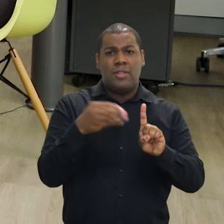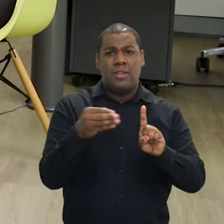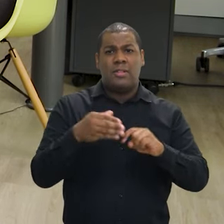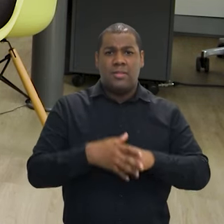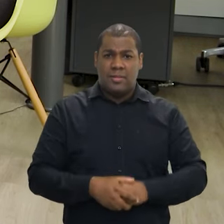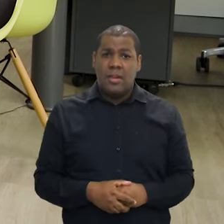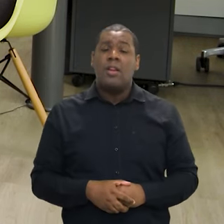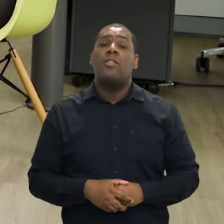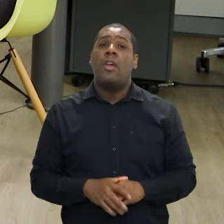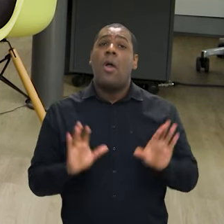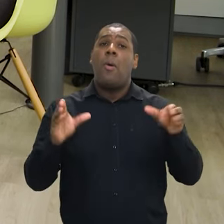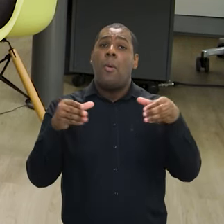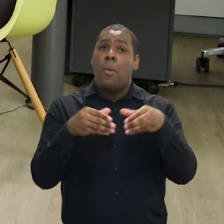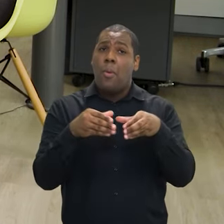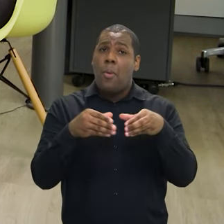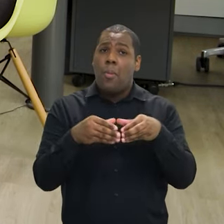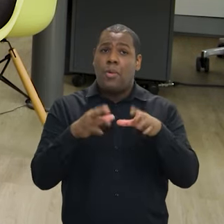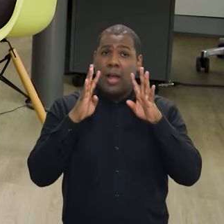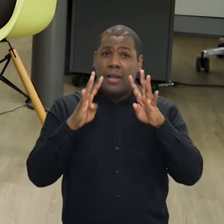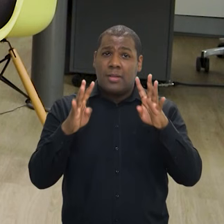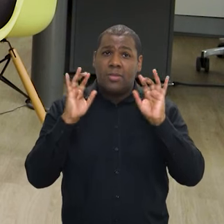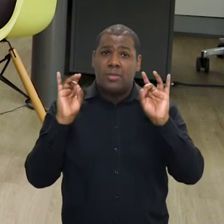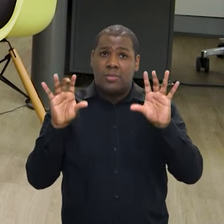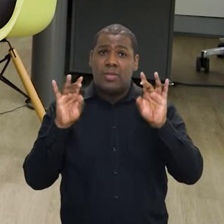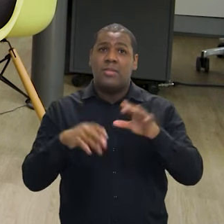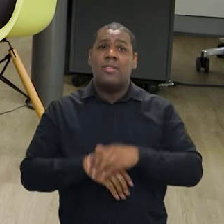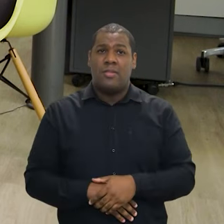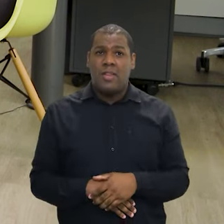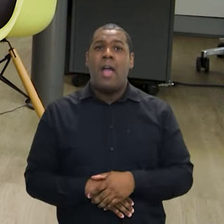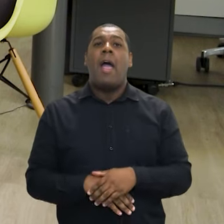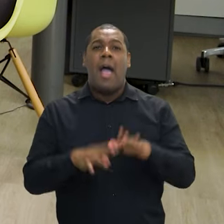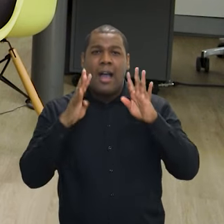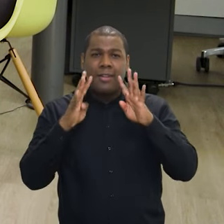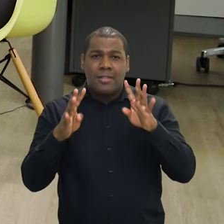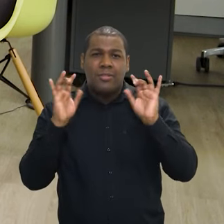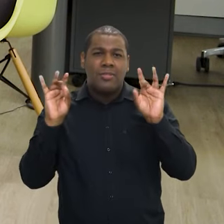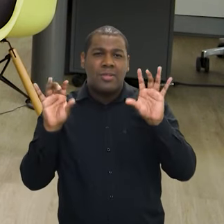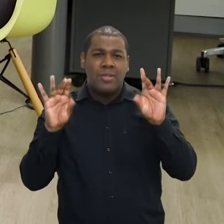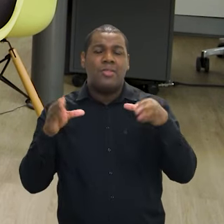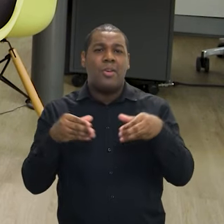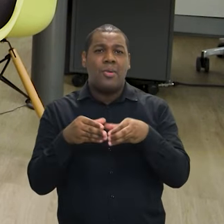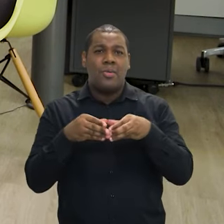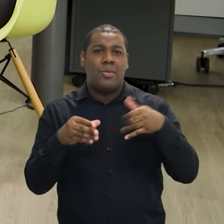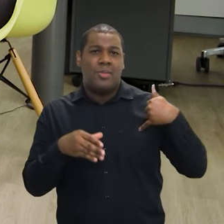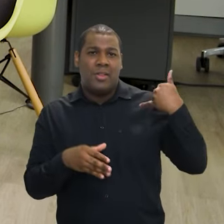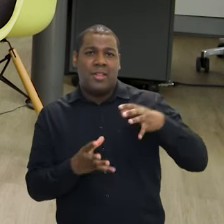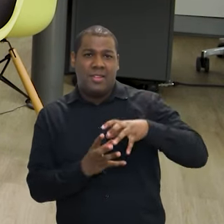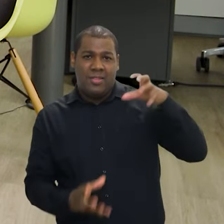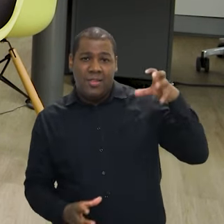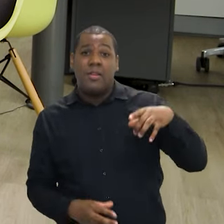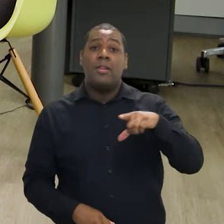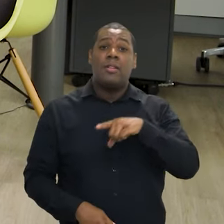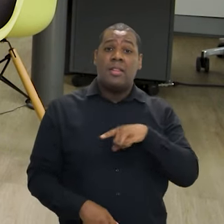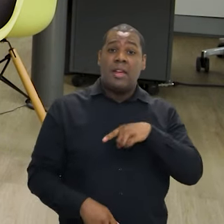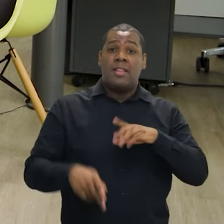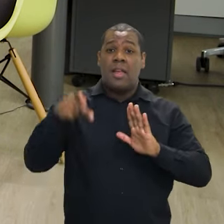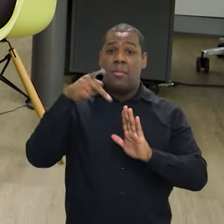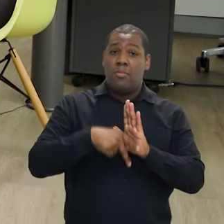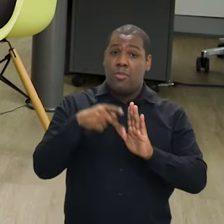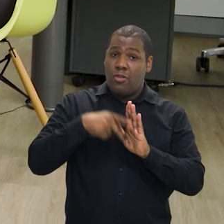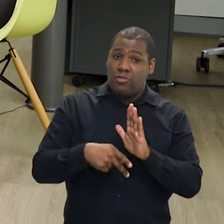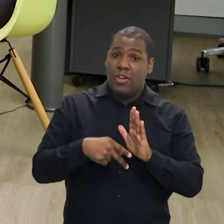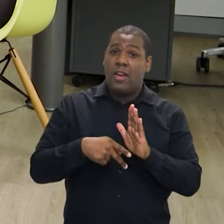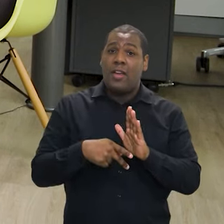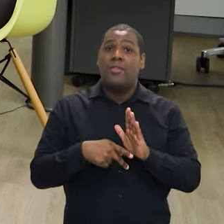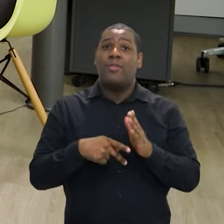um que tem recebido uma atenção também especial desse Ministério, que são os idosos, né? A gente pode citar o programa Envelhecer nos Territórios.